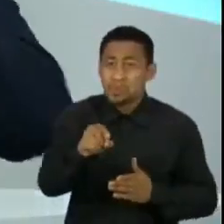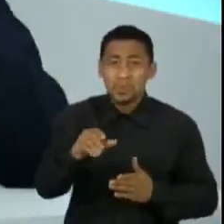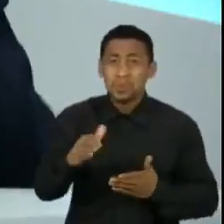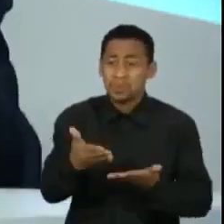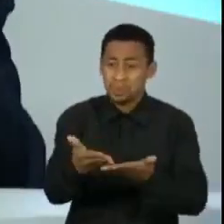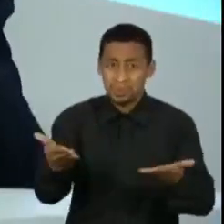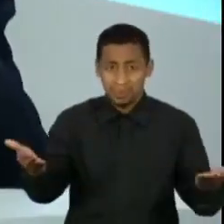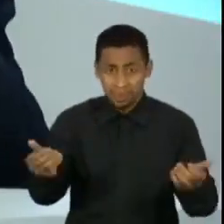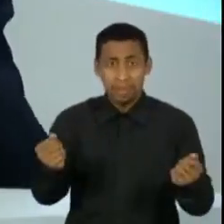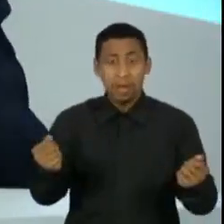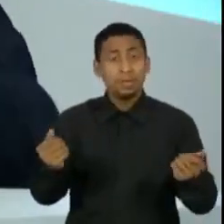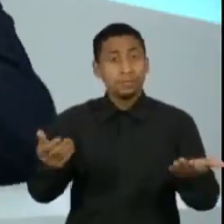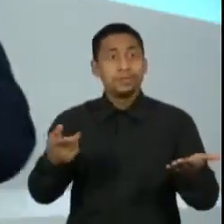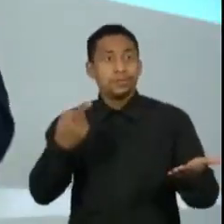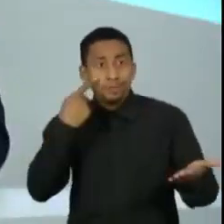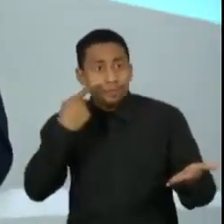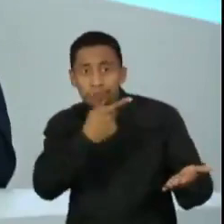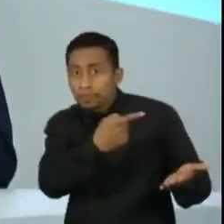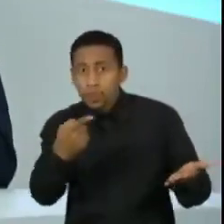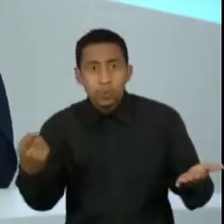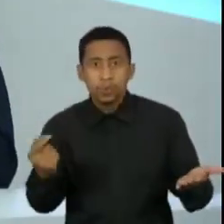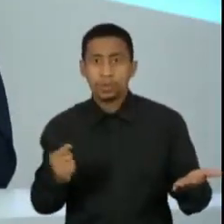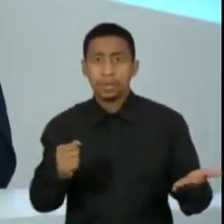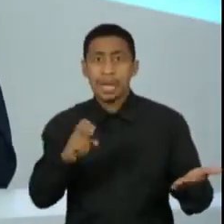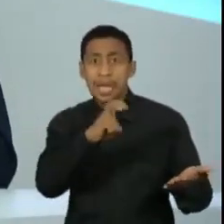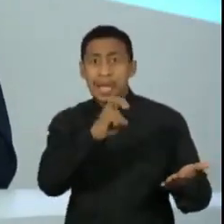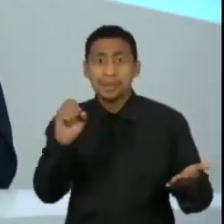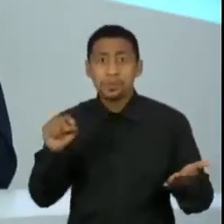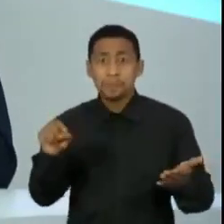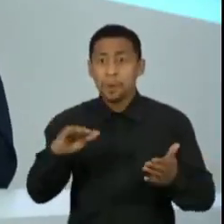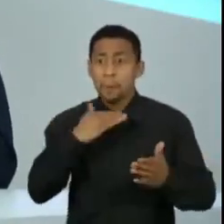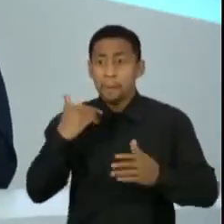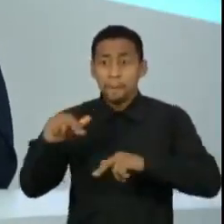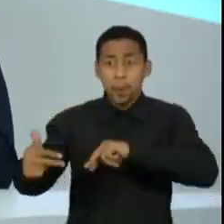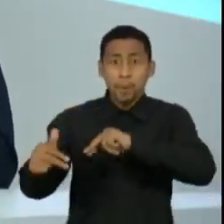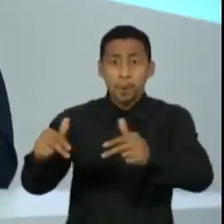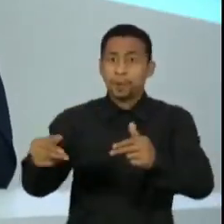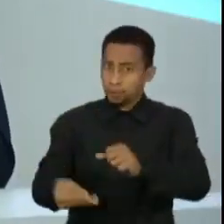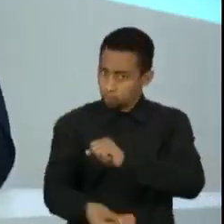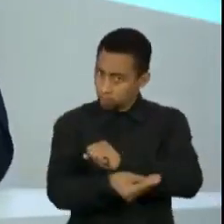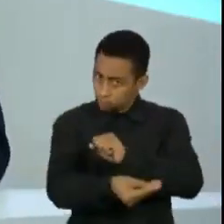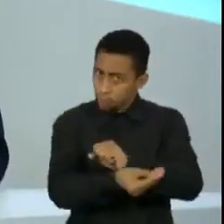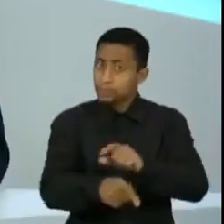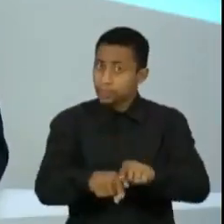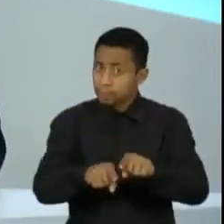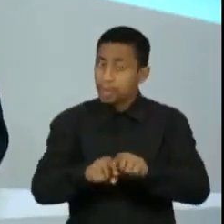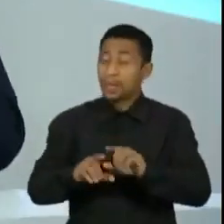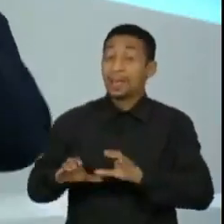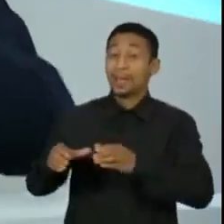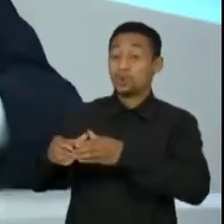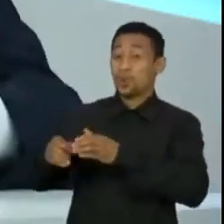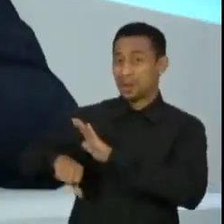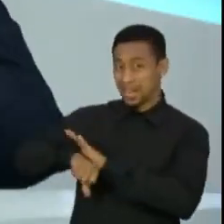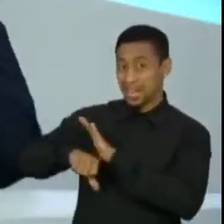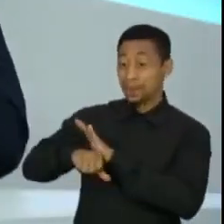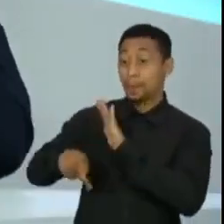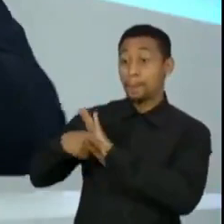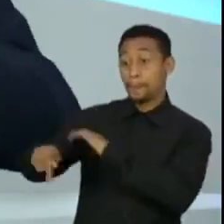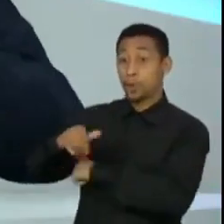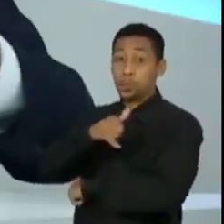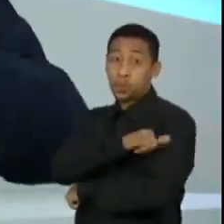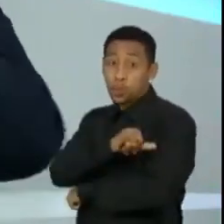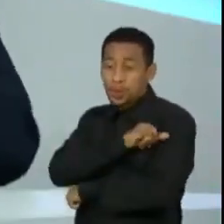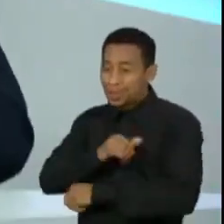nós assistimos isso passivamente, meio milhão, além de ser corrupto, está envolvido com a marginalidade no Rio de Janeiro, a